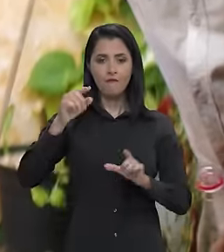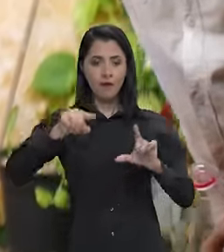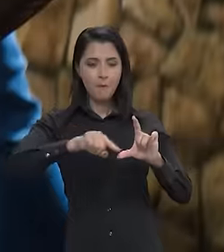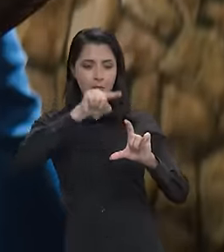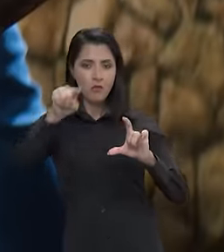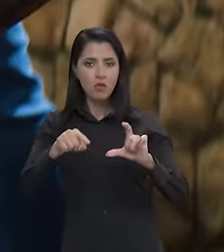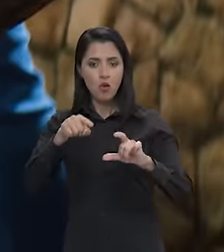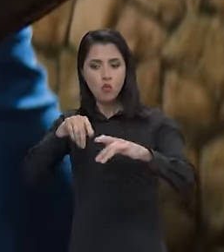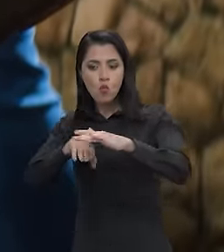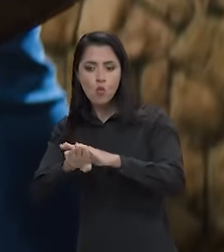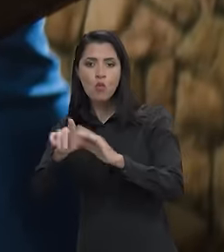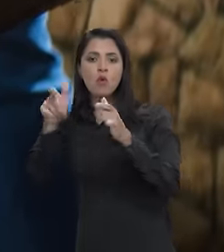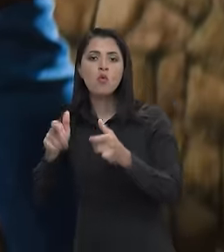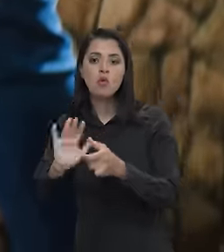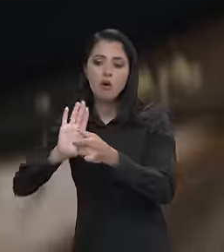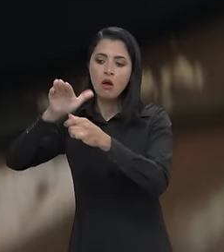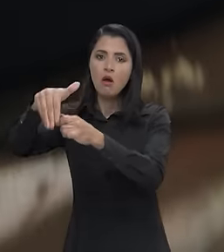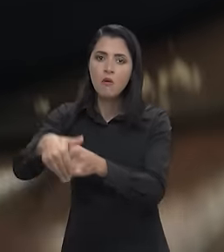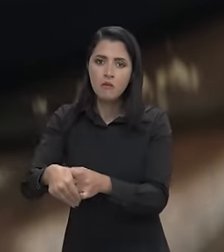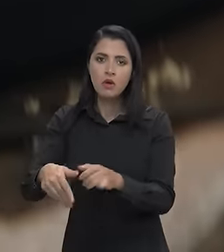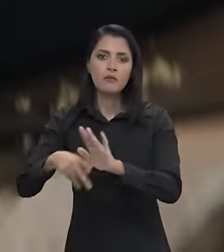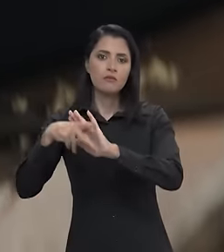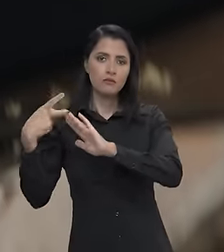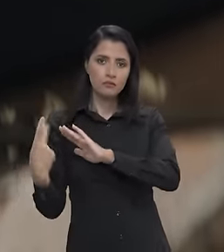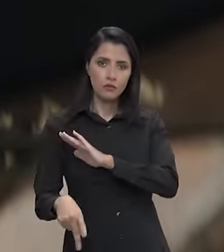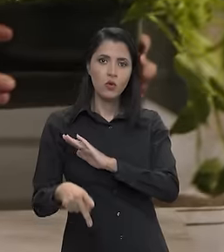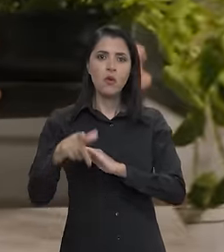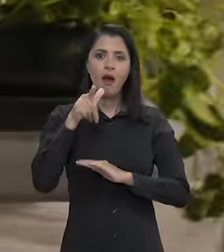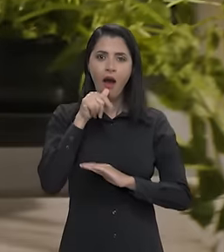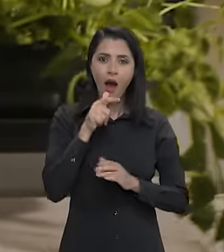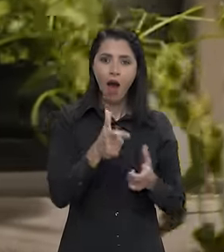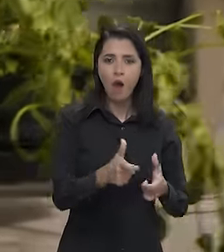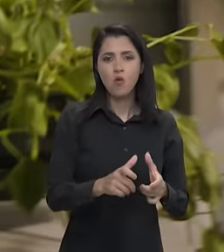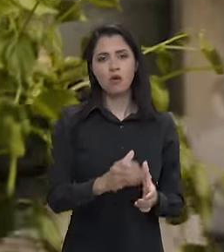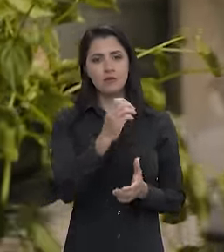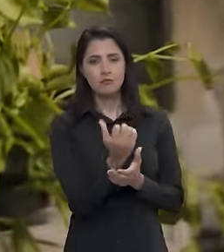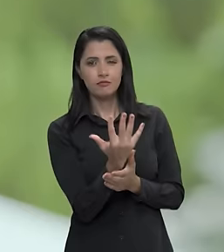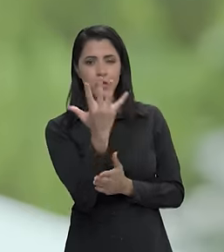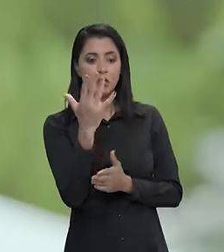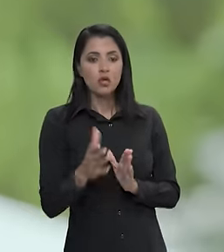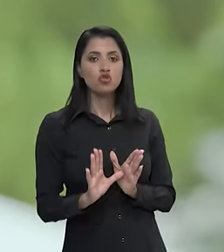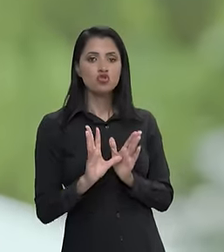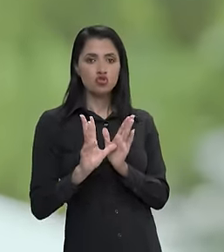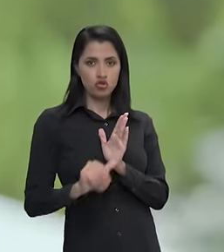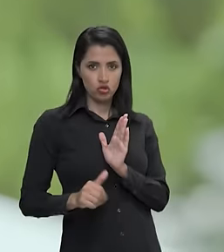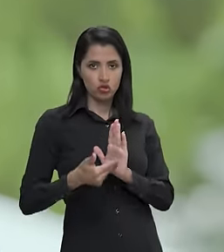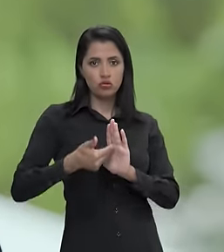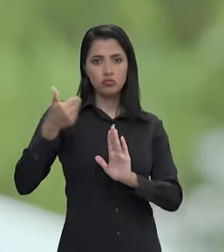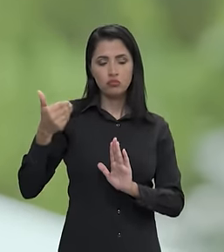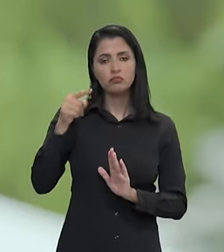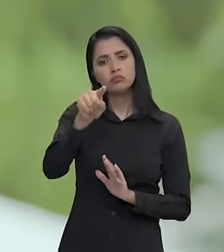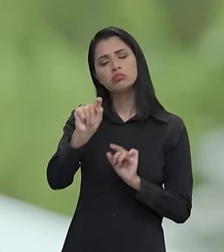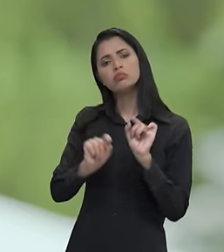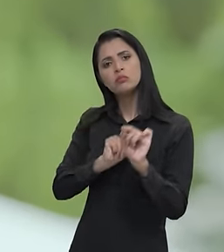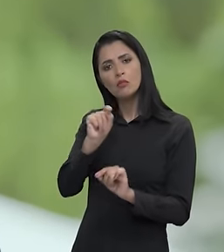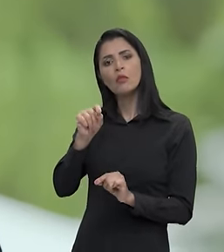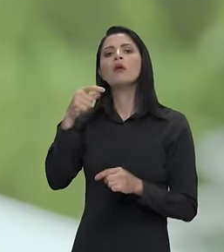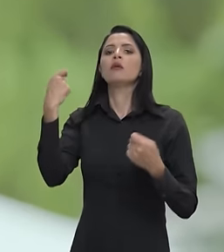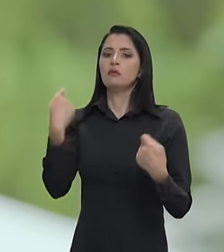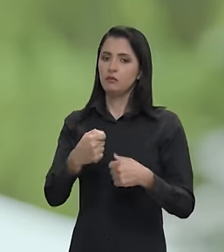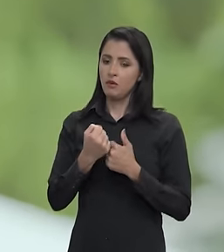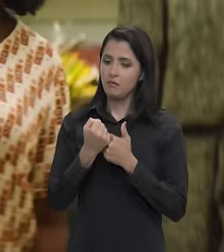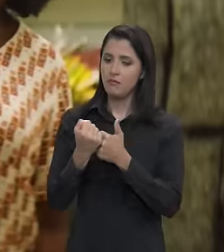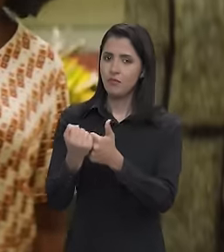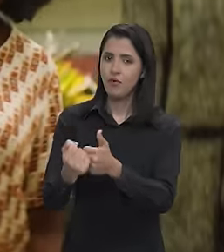garrafas e pneus em locais cobertos, retirar água acumulada dos vasos e plantas. Nessa missão,